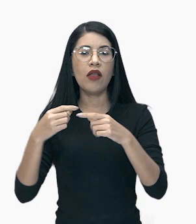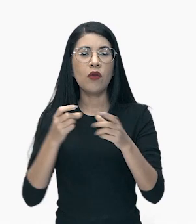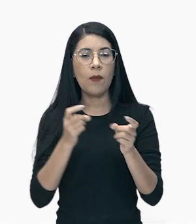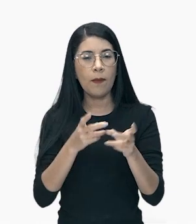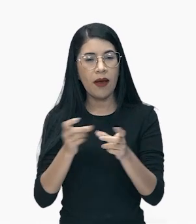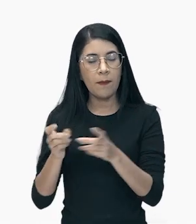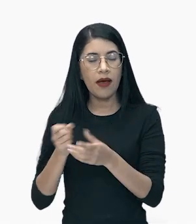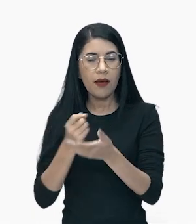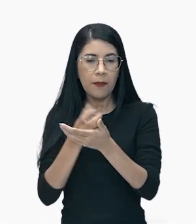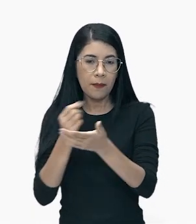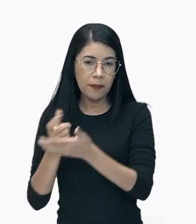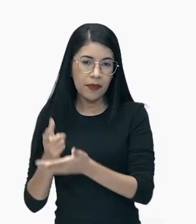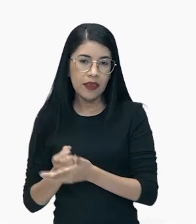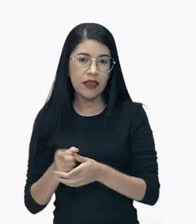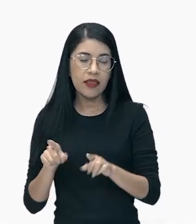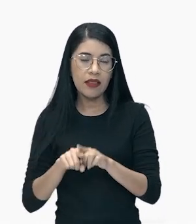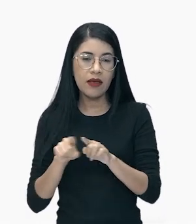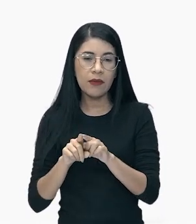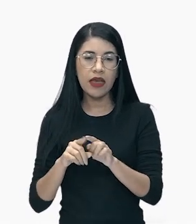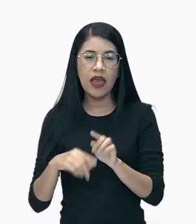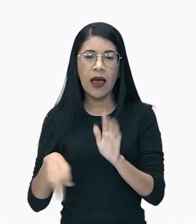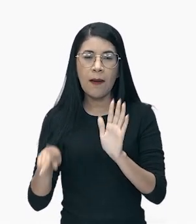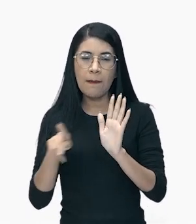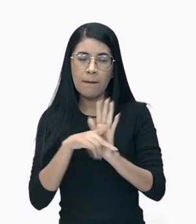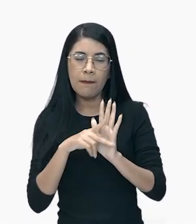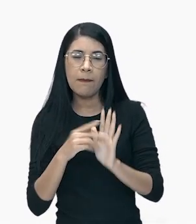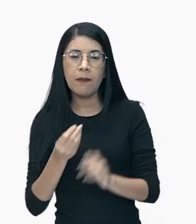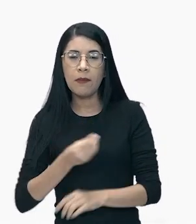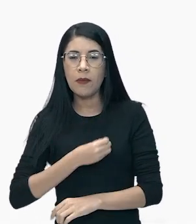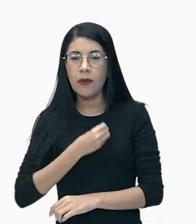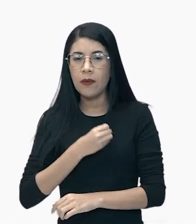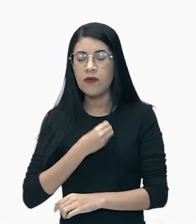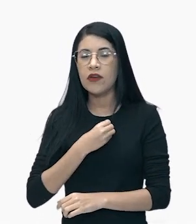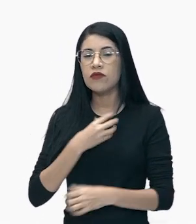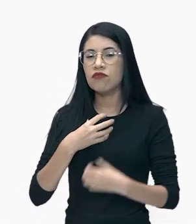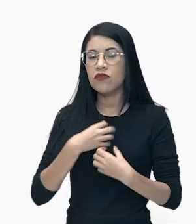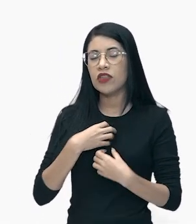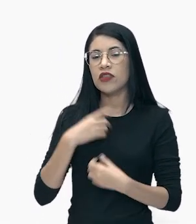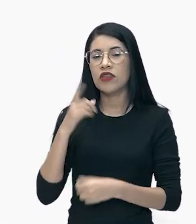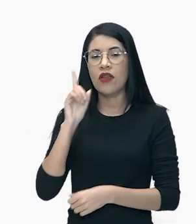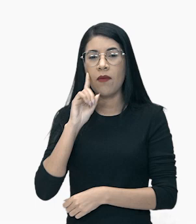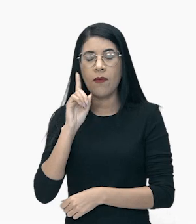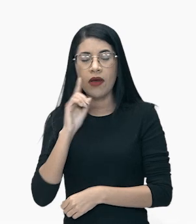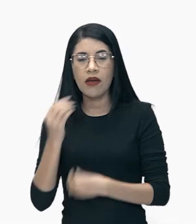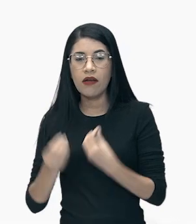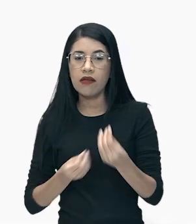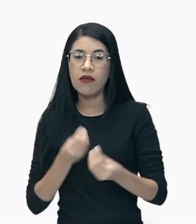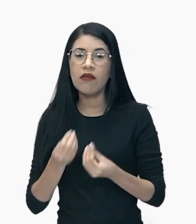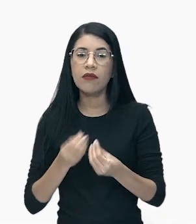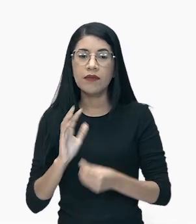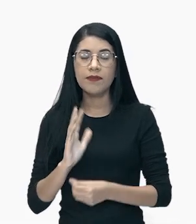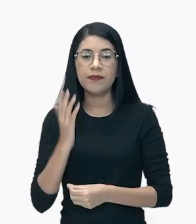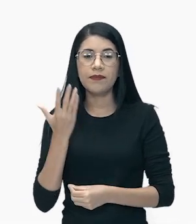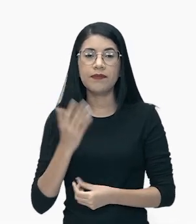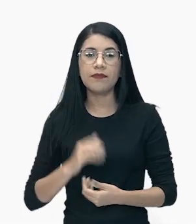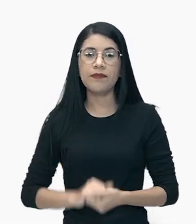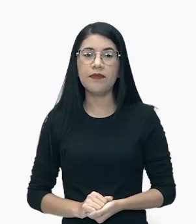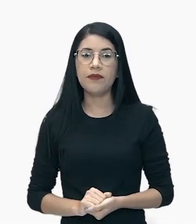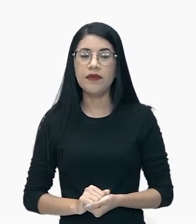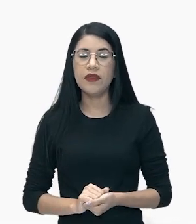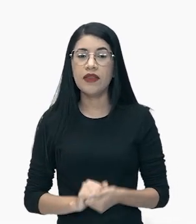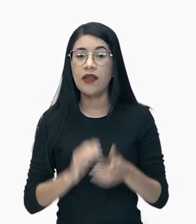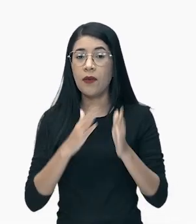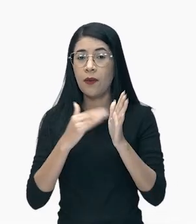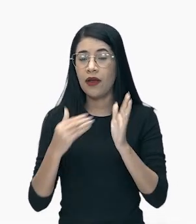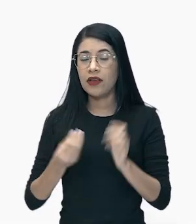e a consolidação do estilo de vida americano. E qual é esse estilo de vida, professor? É o